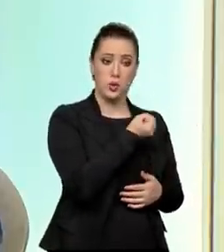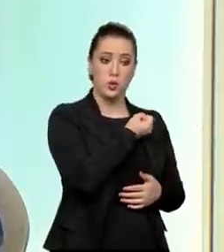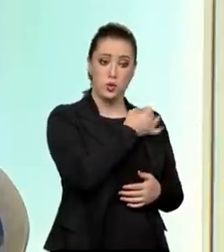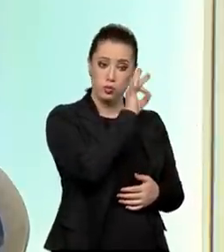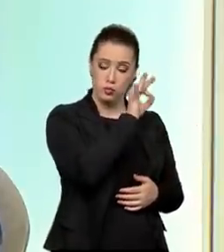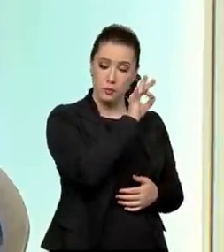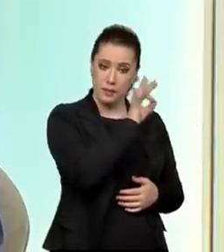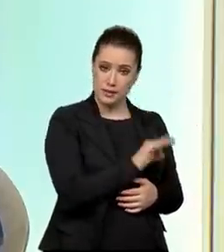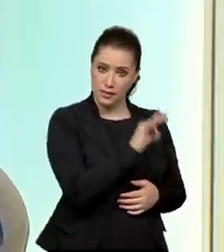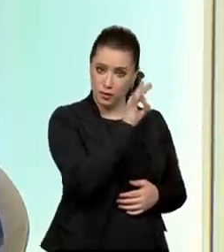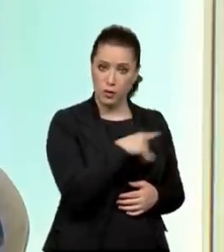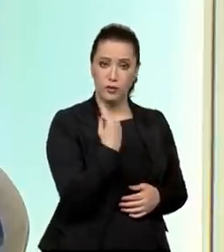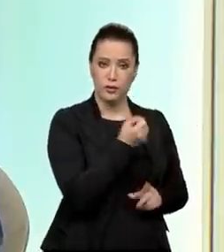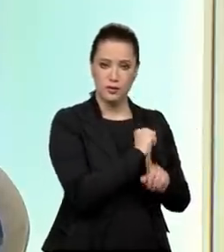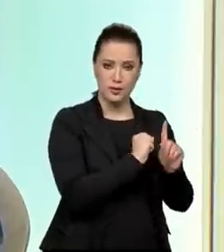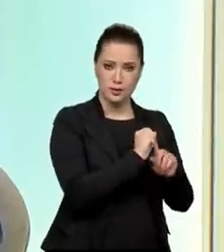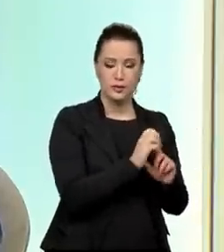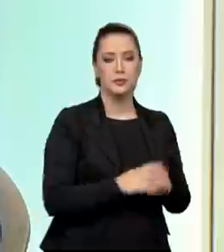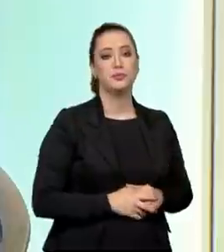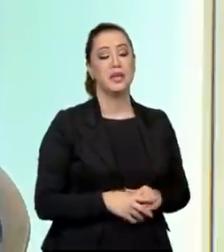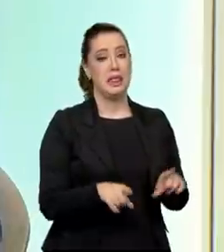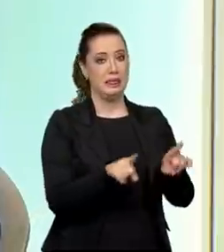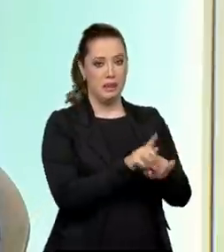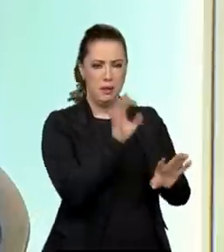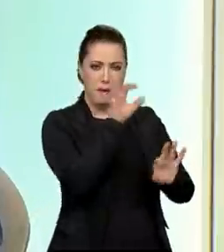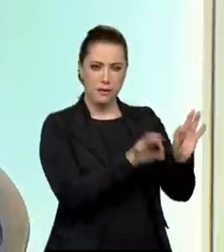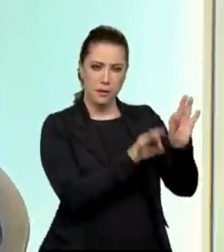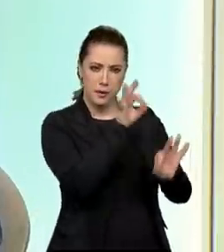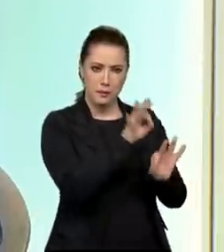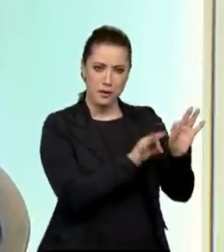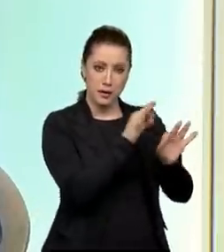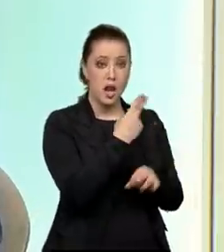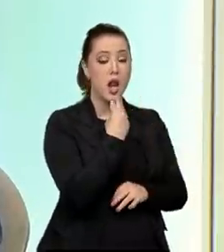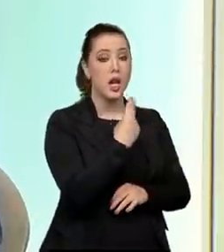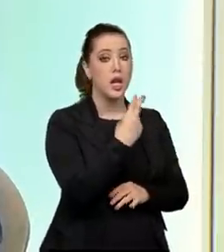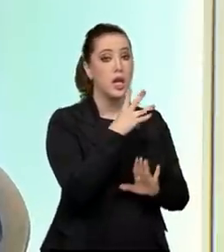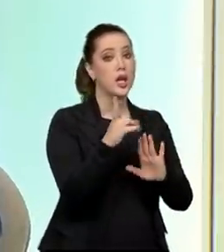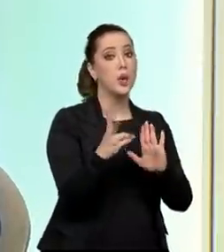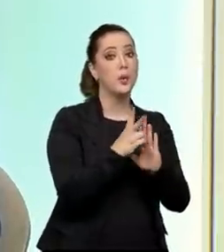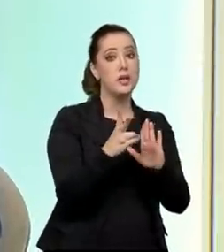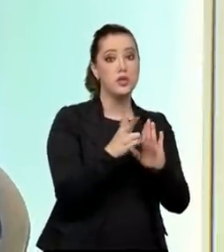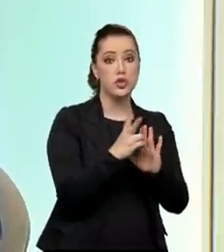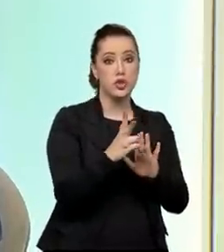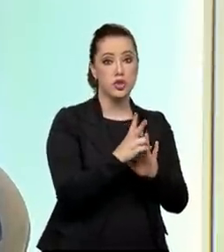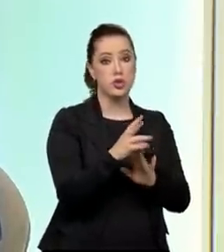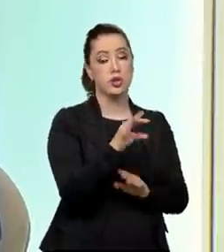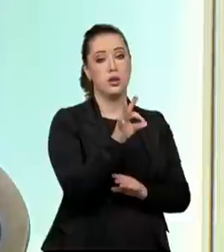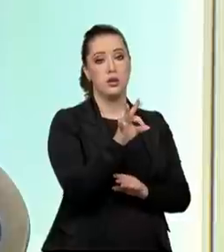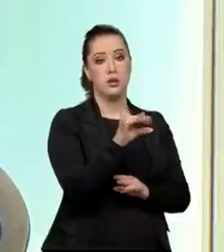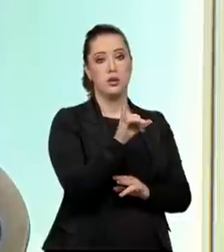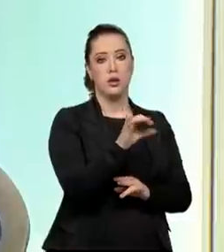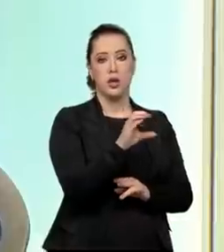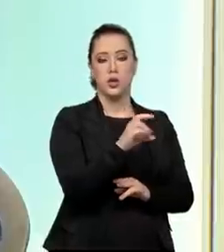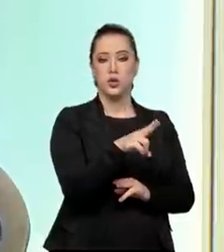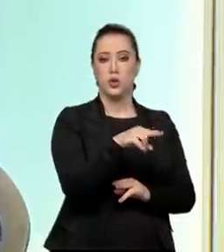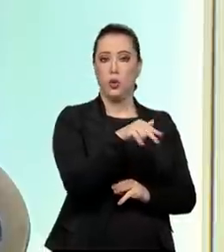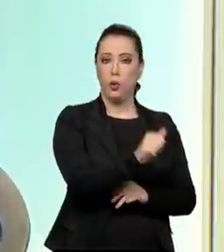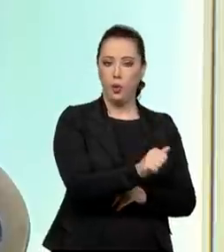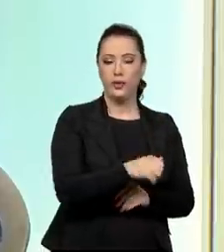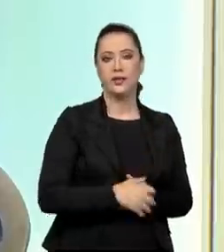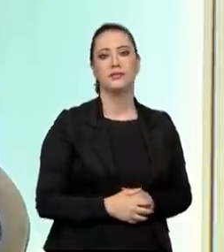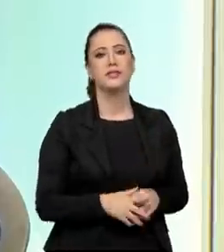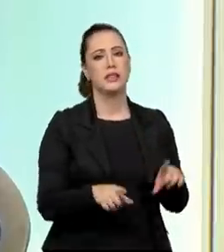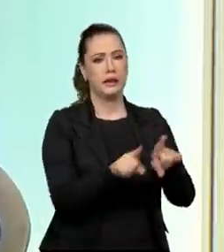Também estamos preparando o OCA em linguagem indígena, no caso da língua ticuna. Nós lançamos o tridígito,